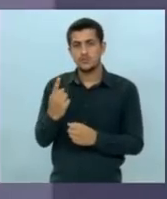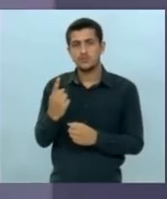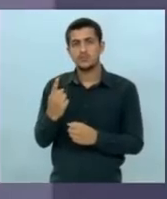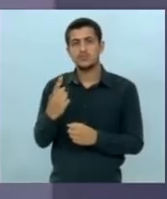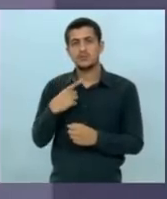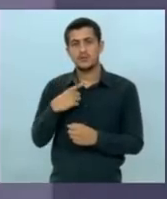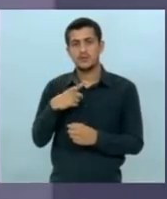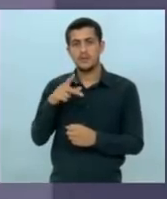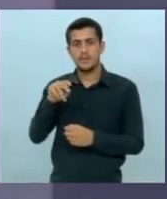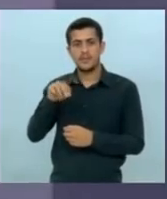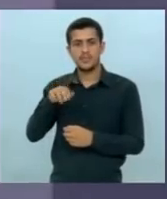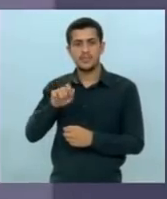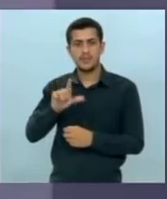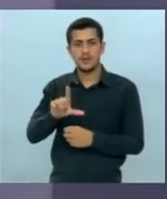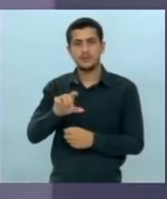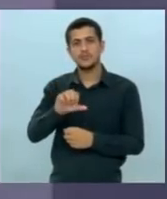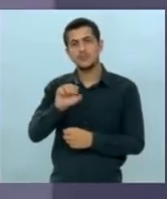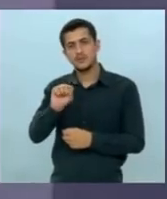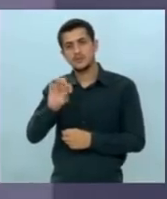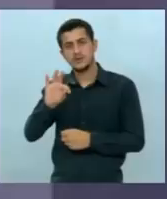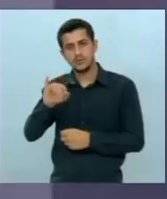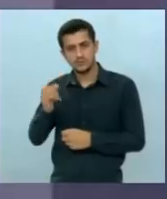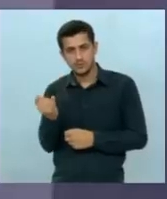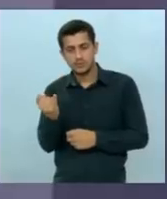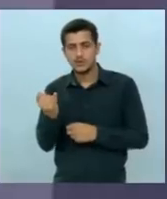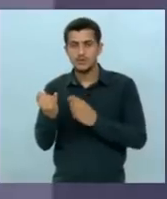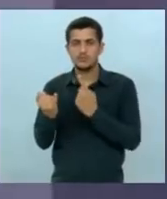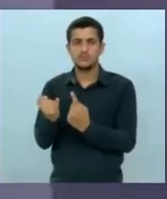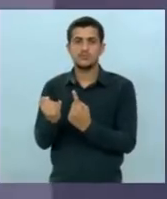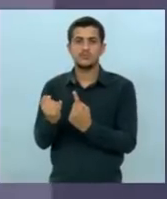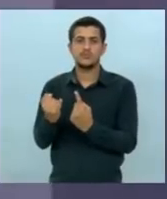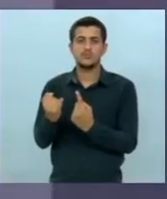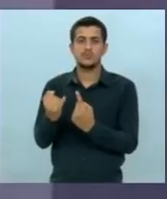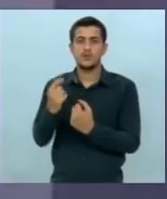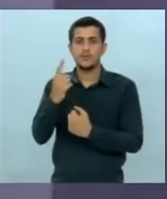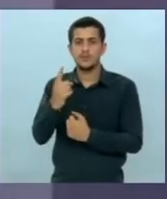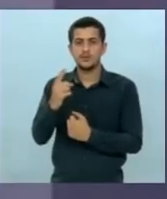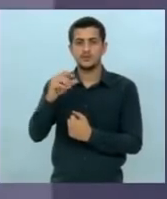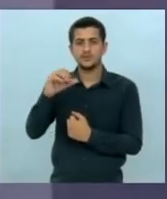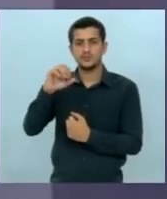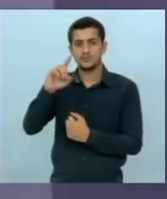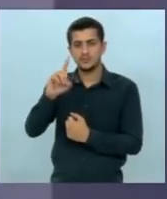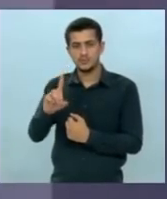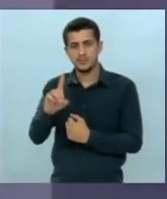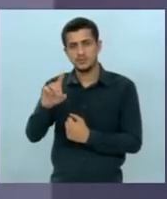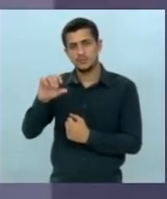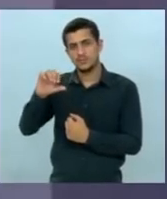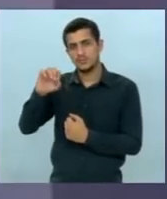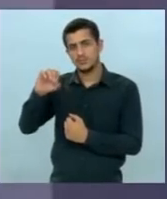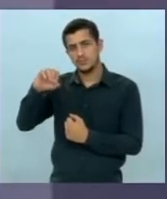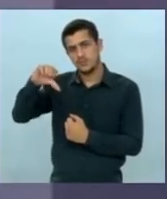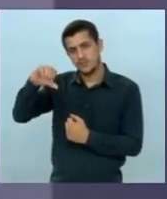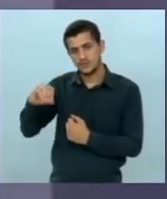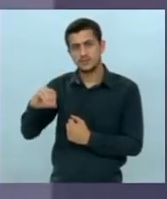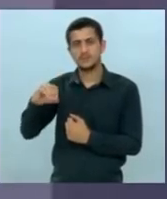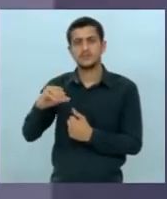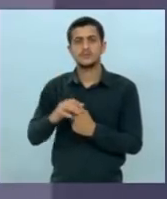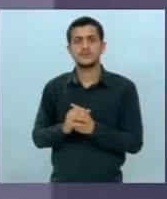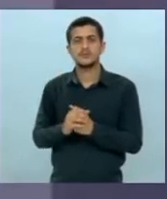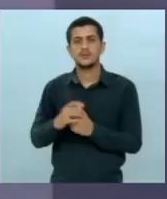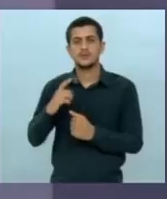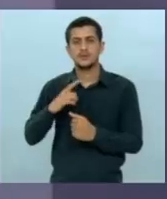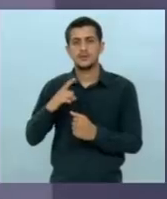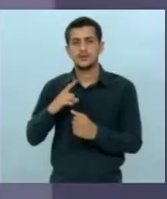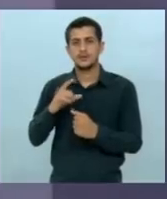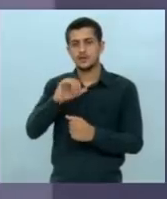ainda lá no Superior Tribunal de Justiça é a ação penal número 1190 a corrupção referente